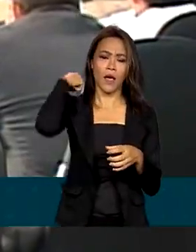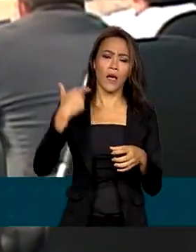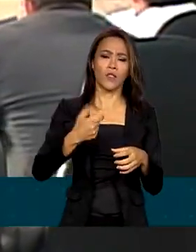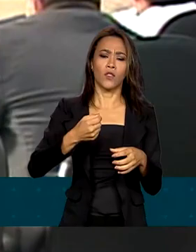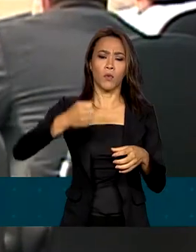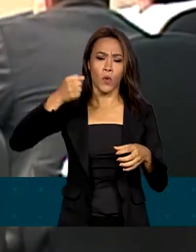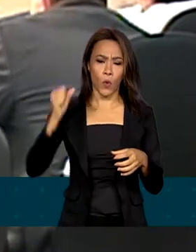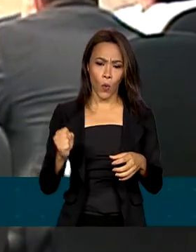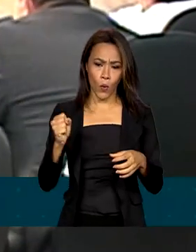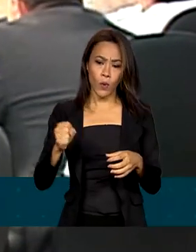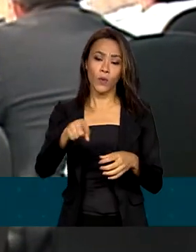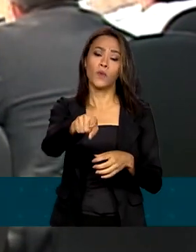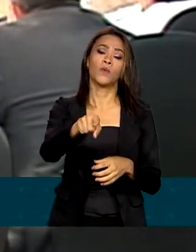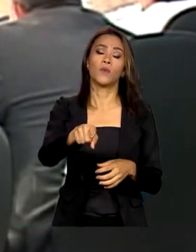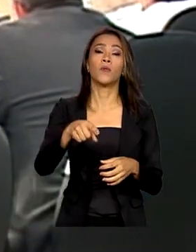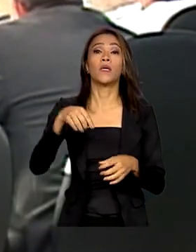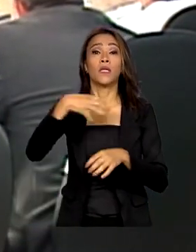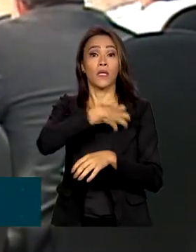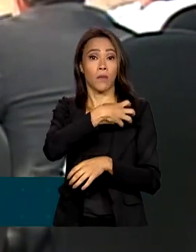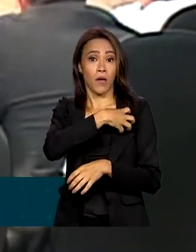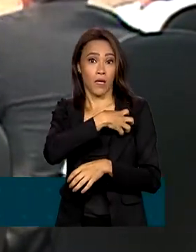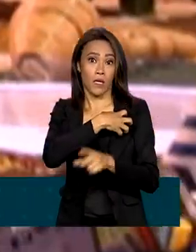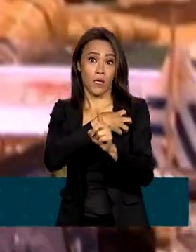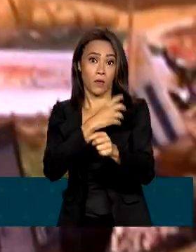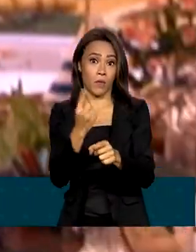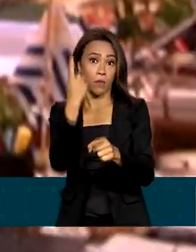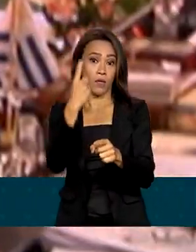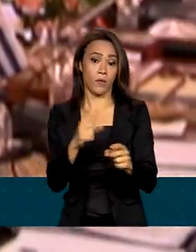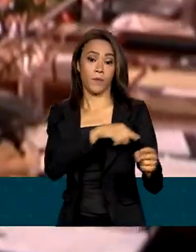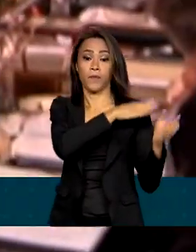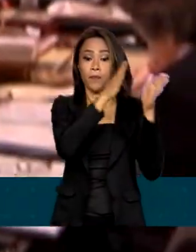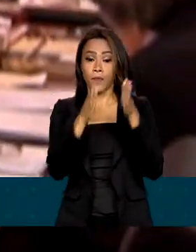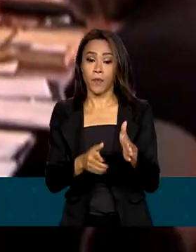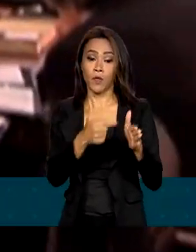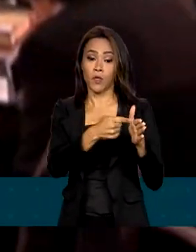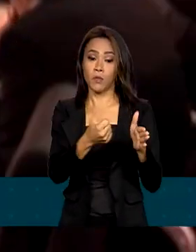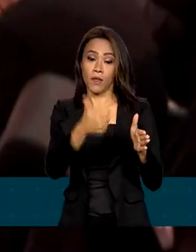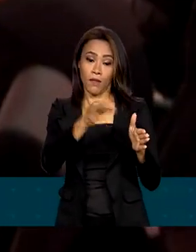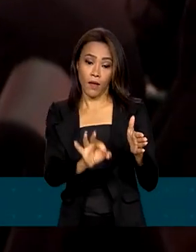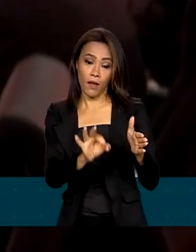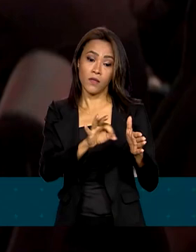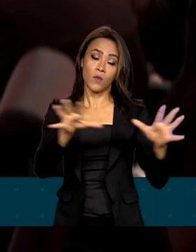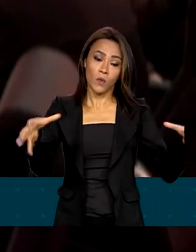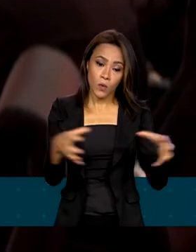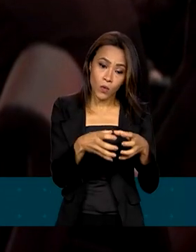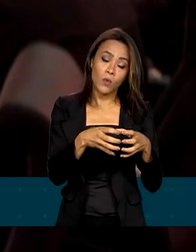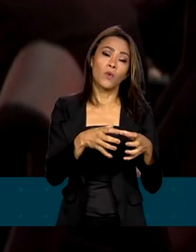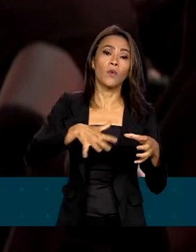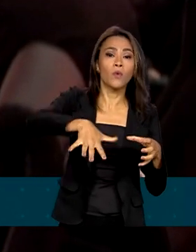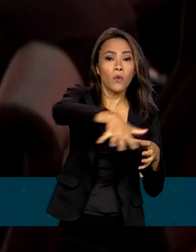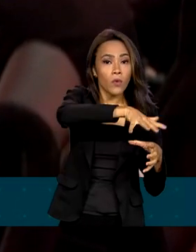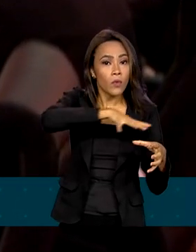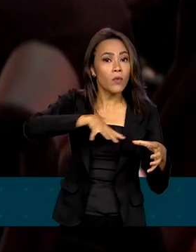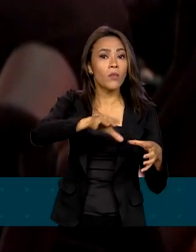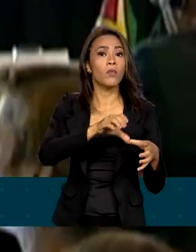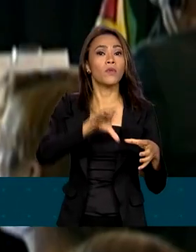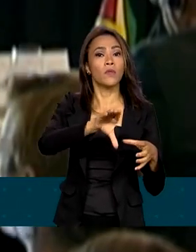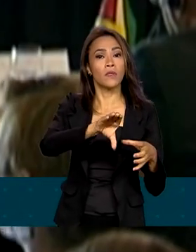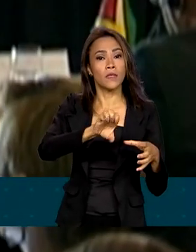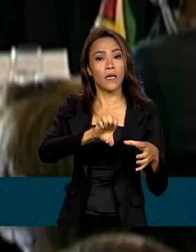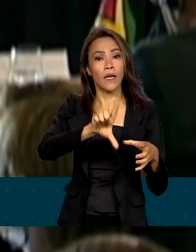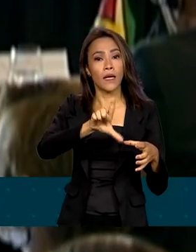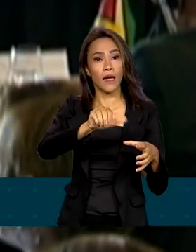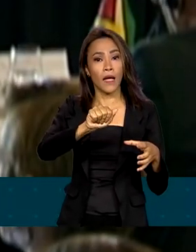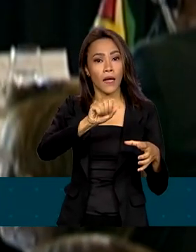cúpula de países da América Latina e Caribe. Em 2010, a comunidade dos estados latino-americanos e caribenhos